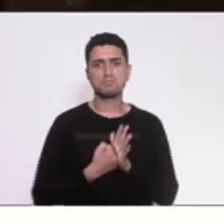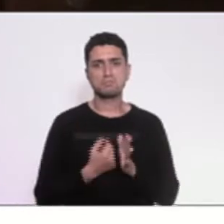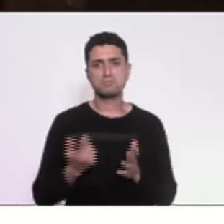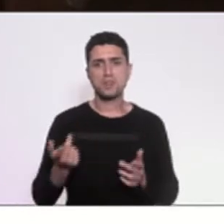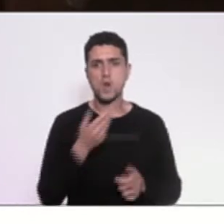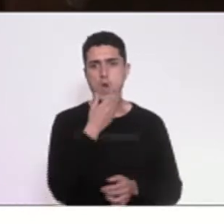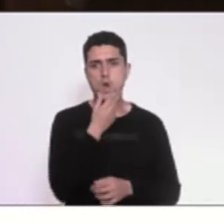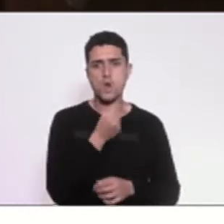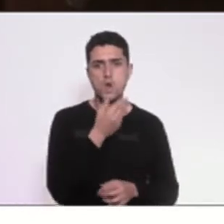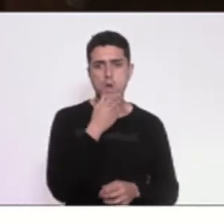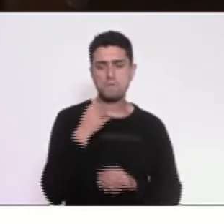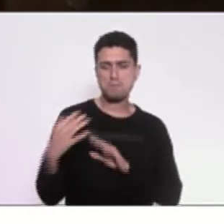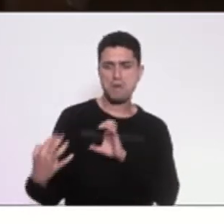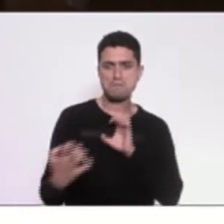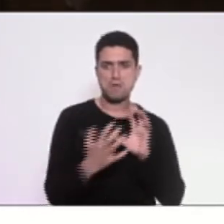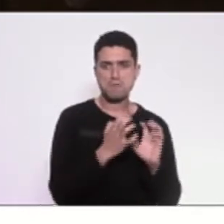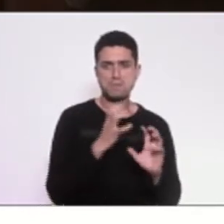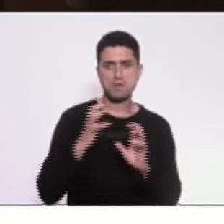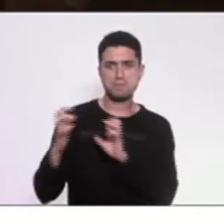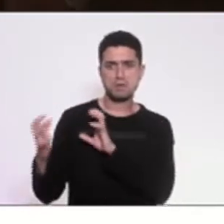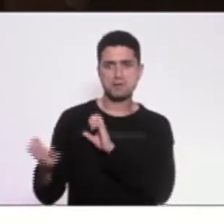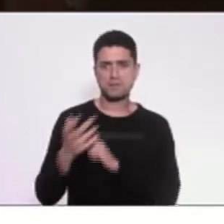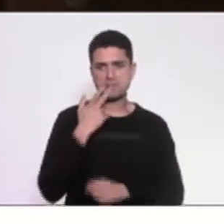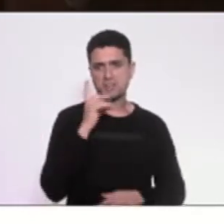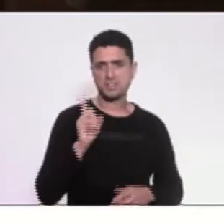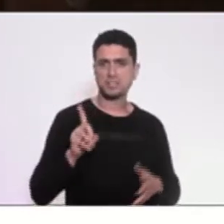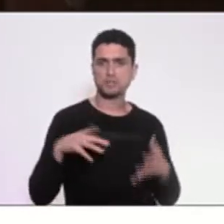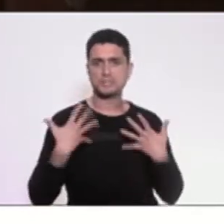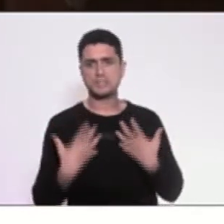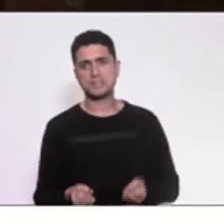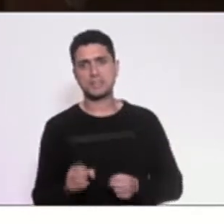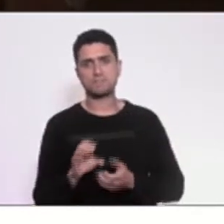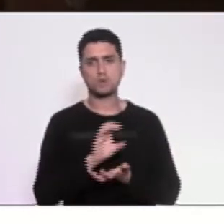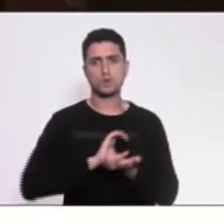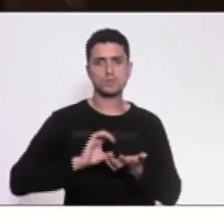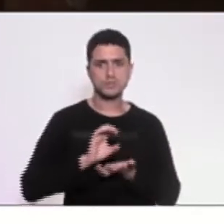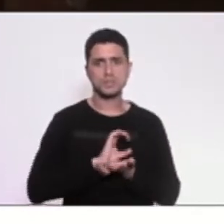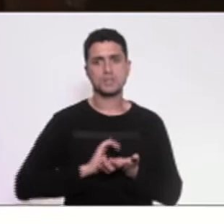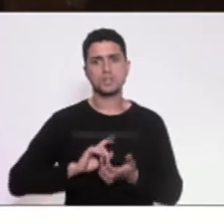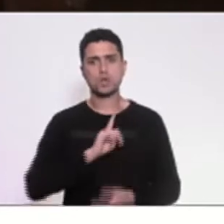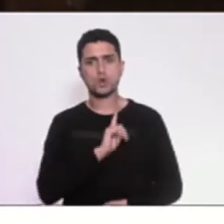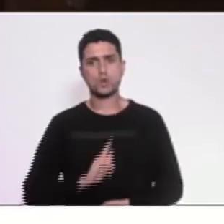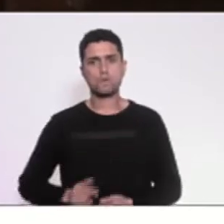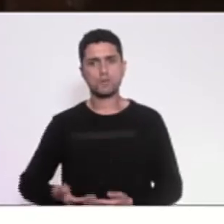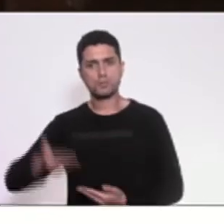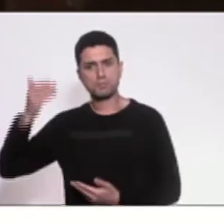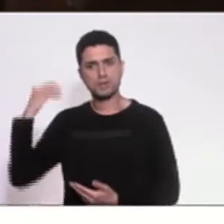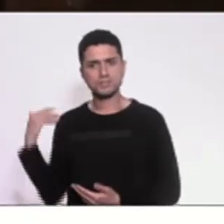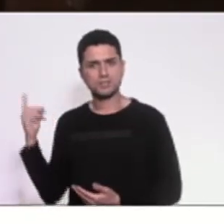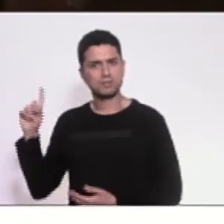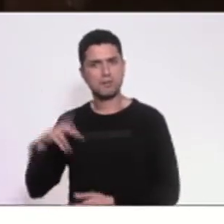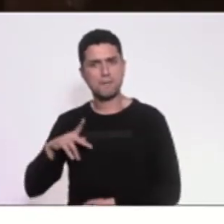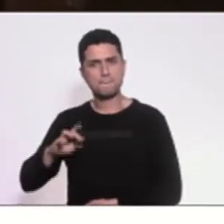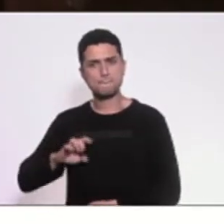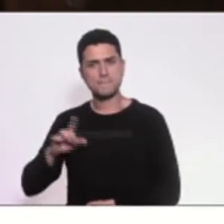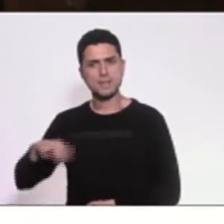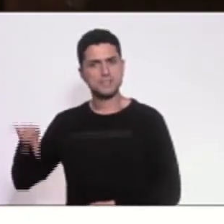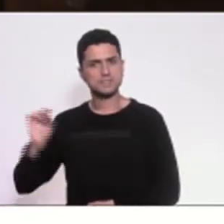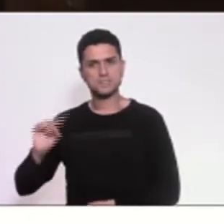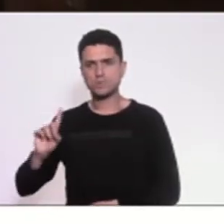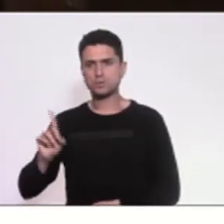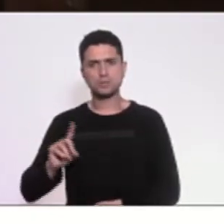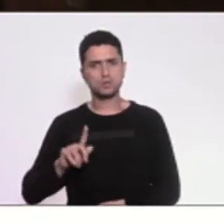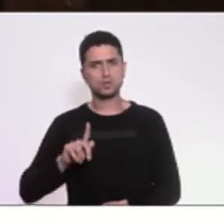de braço, dizendo que não aceitava esse conselho, que foi no governo passado, não foi ato do governador Pezão nem do governador Dornelles, não,